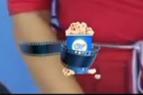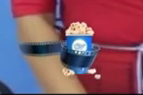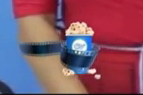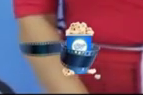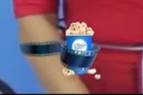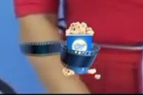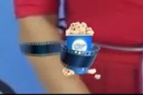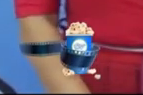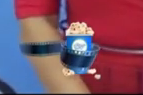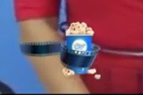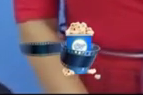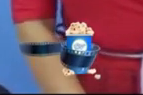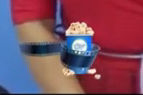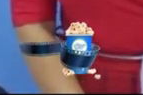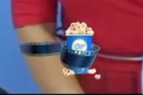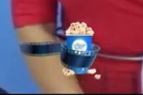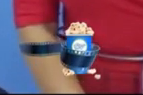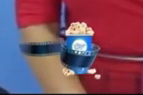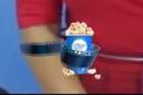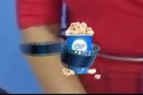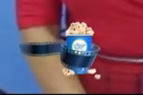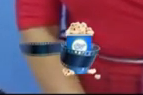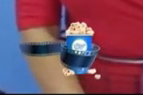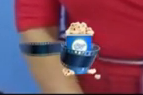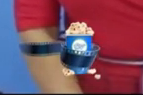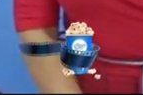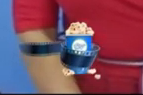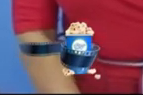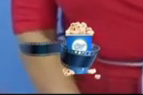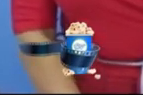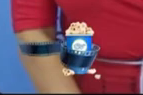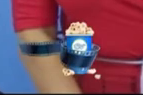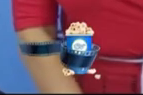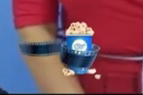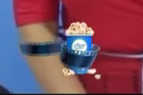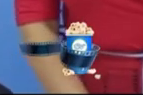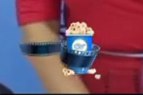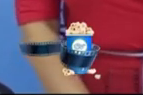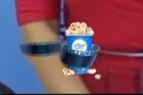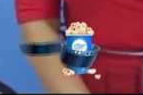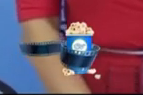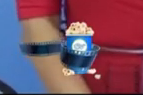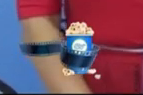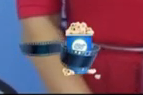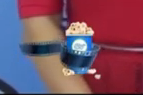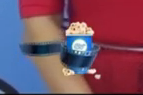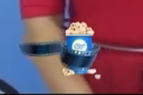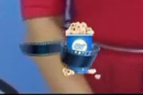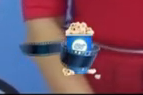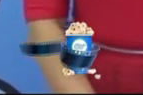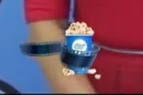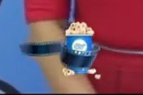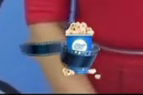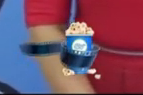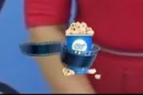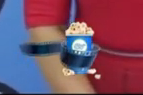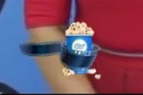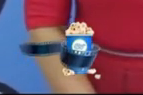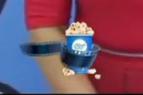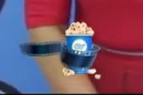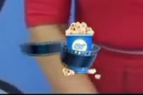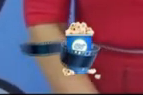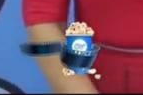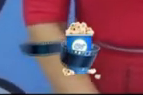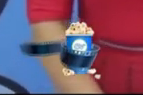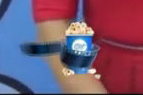porque eu sempre quis entrevistar o Maurício, e eu não tinha conseguido antes, mas hoje, graças ao pessoal da assessoria que está aqui, muito obrigado. E